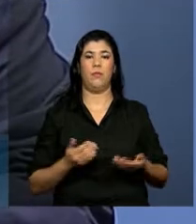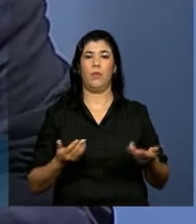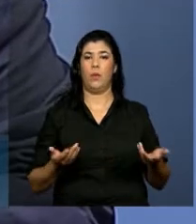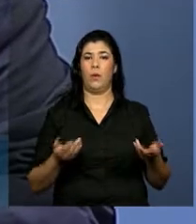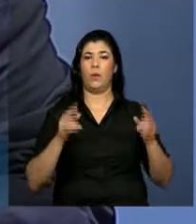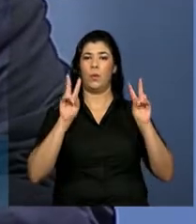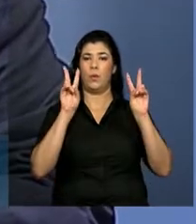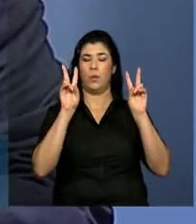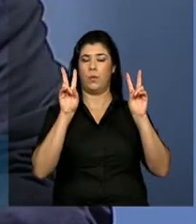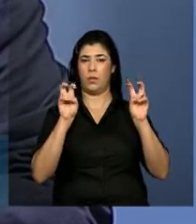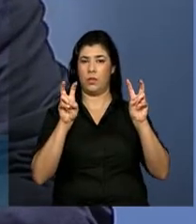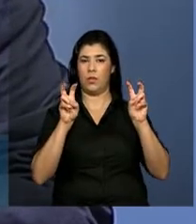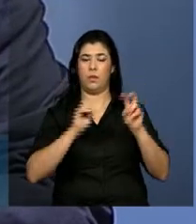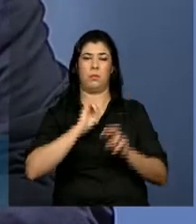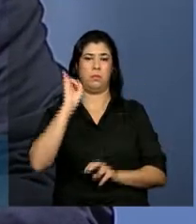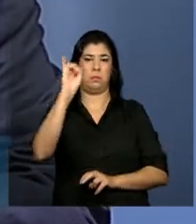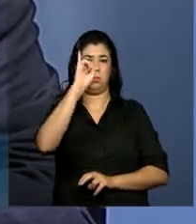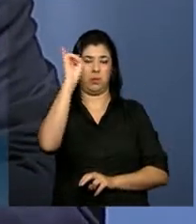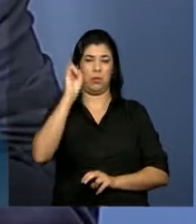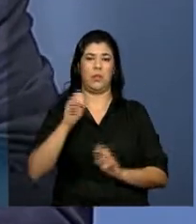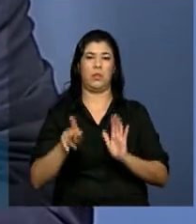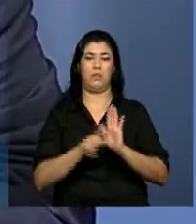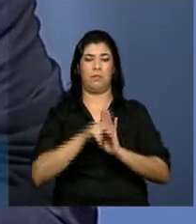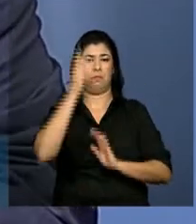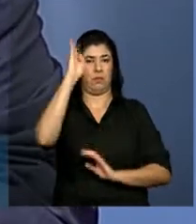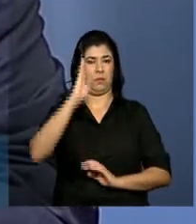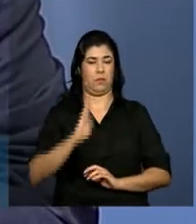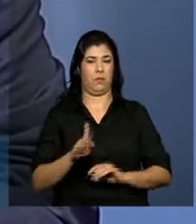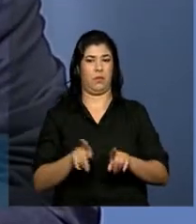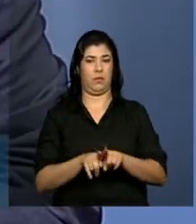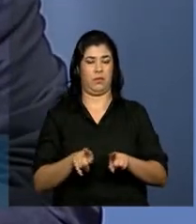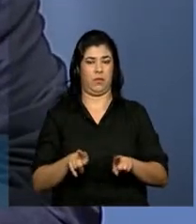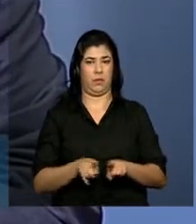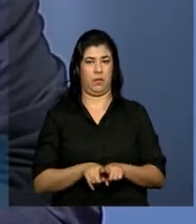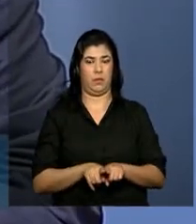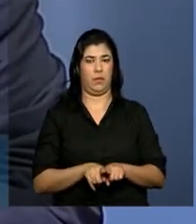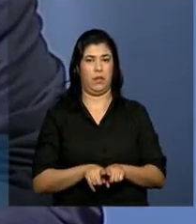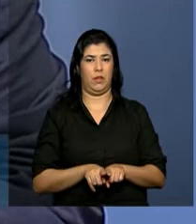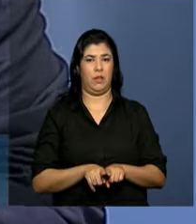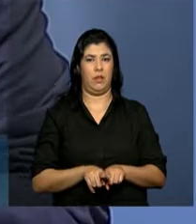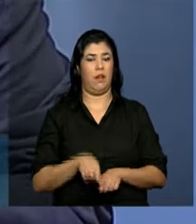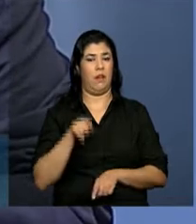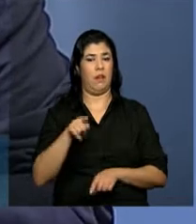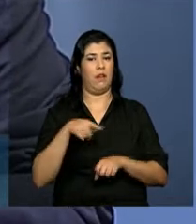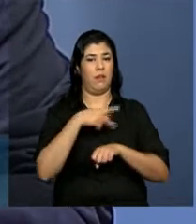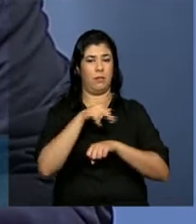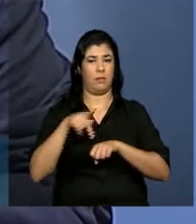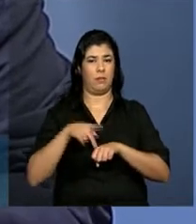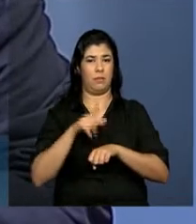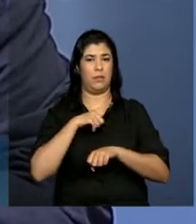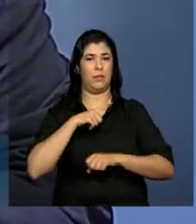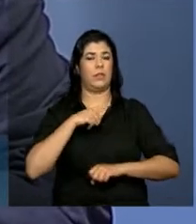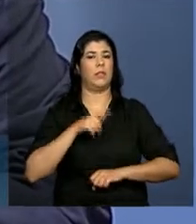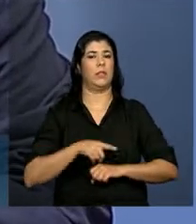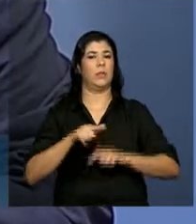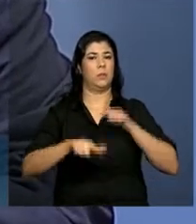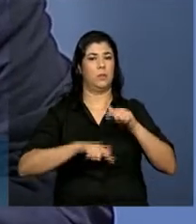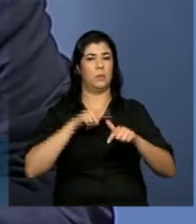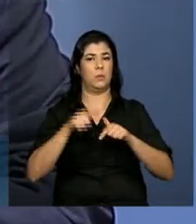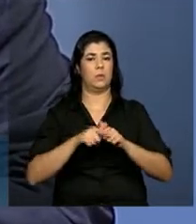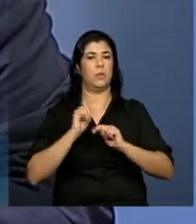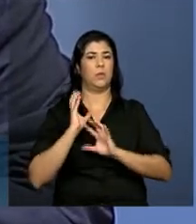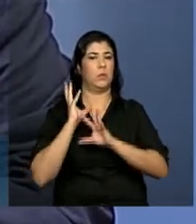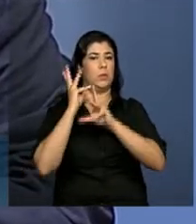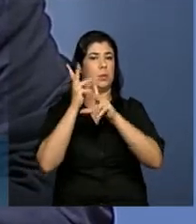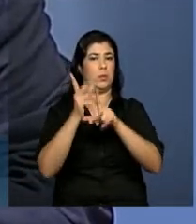preciso dizer da importância e da relevância para o Brasil, e o Brasil é um país com uma atuação tradicional no